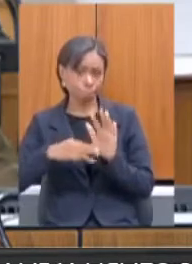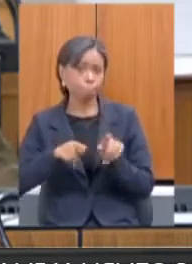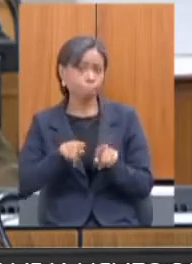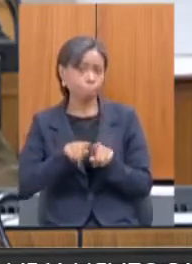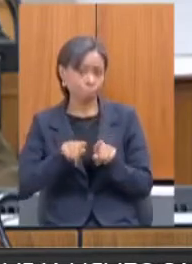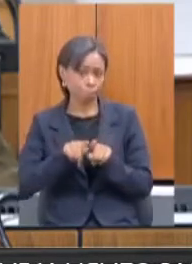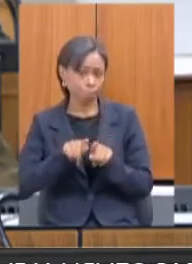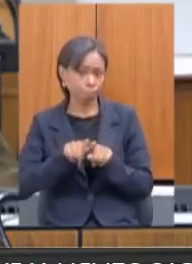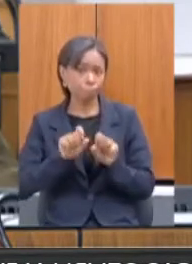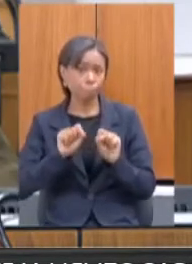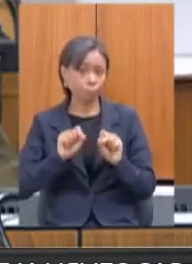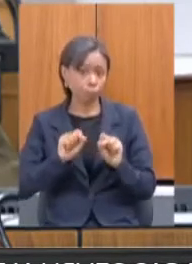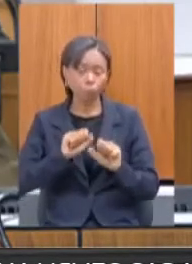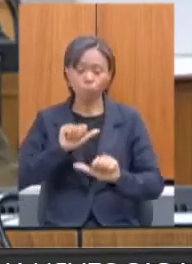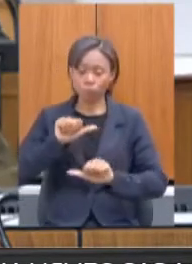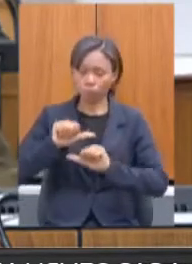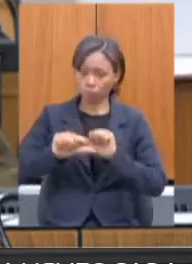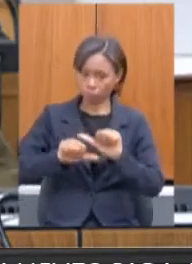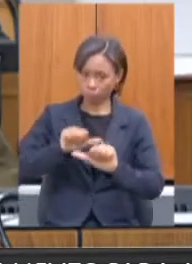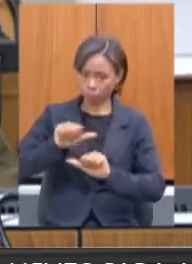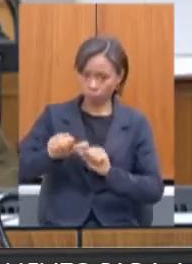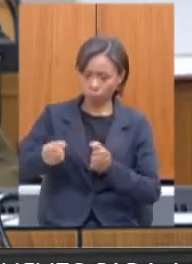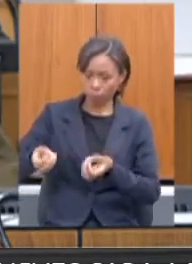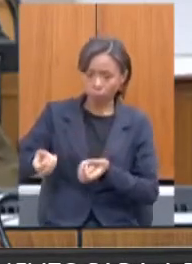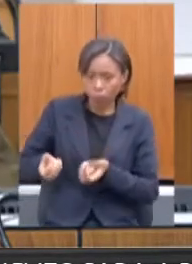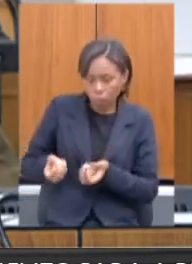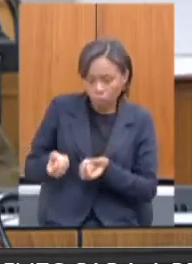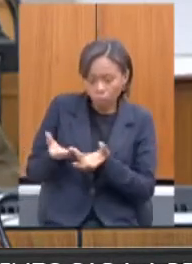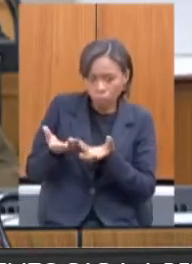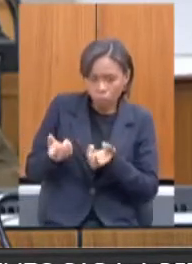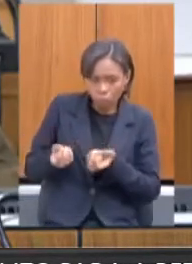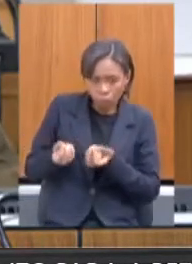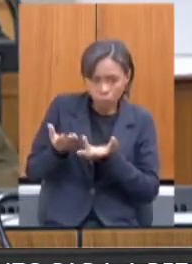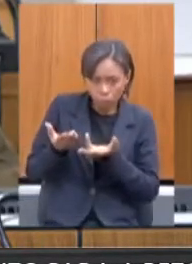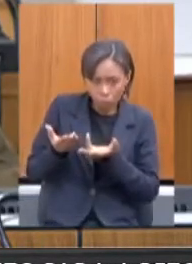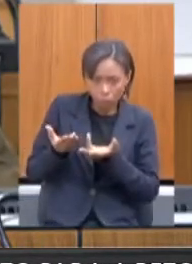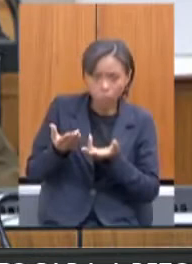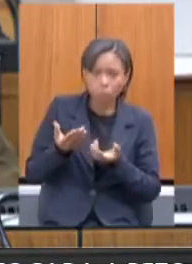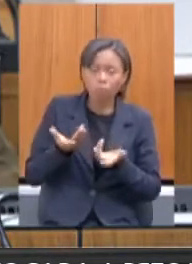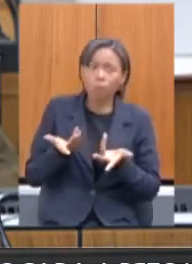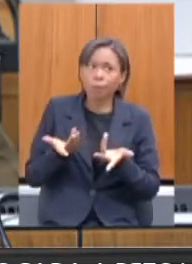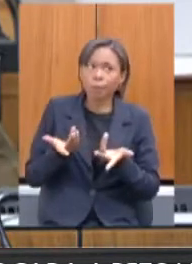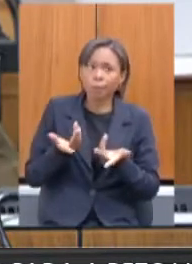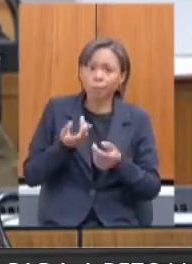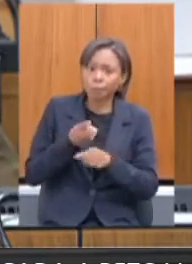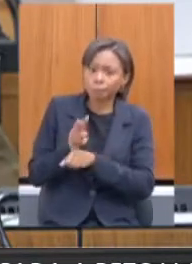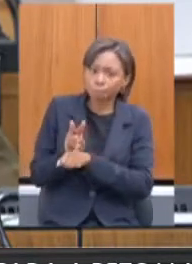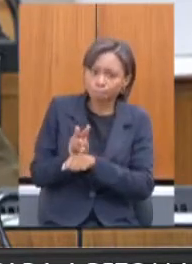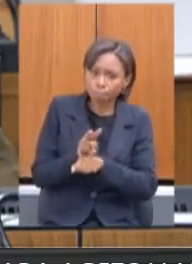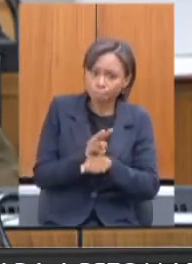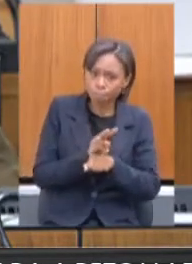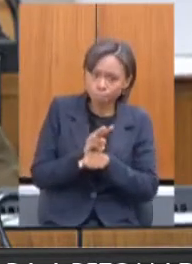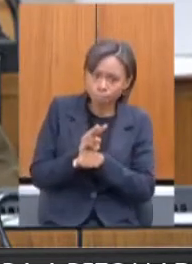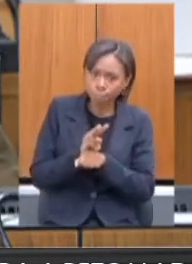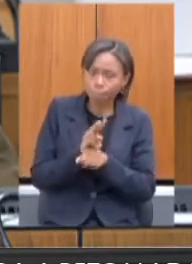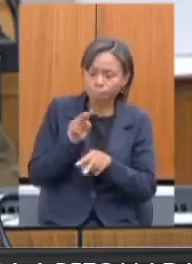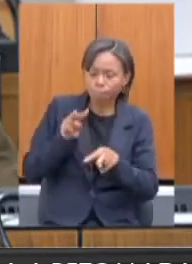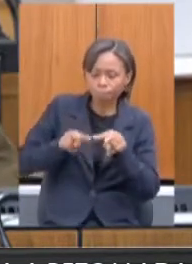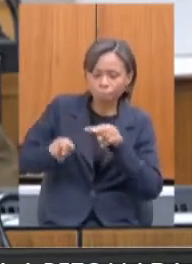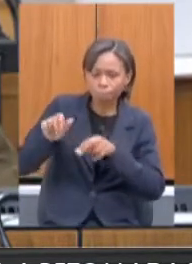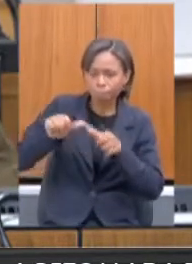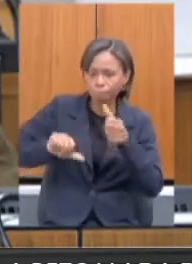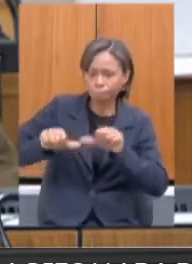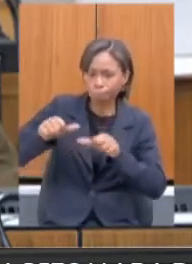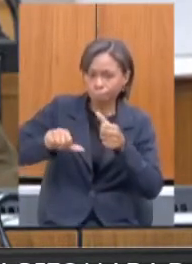possa transformar informações, monitoramento e avaliação de violações de direitos e como